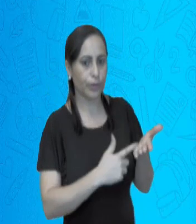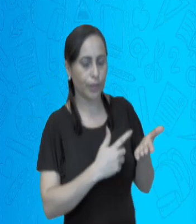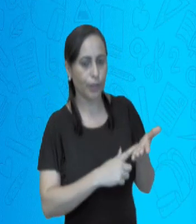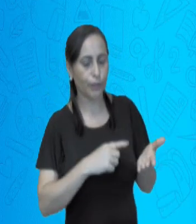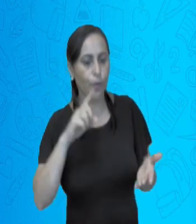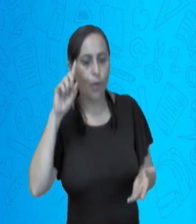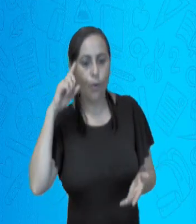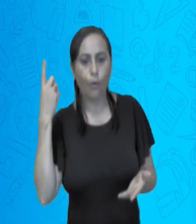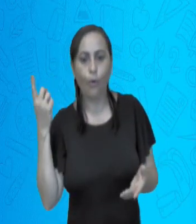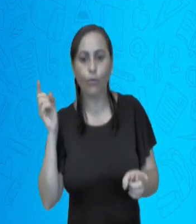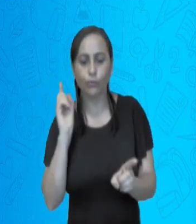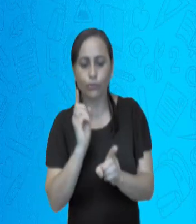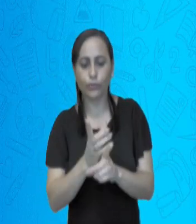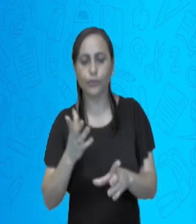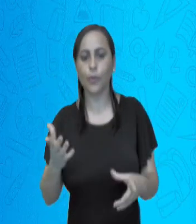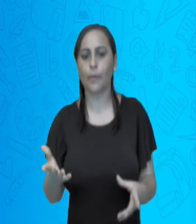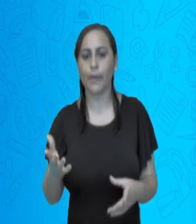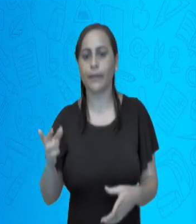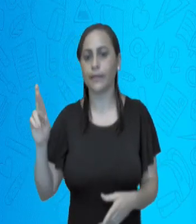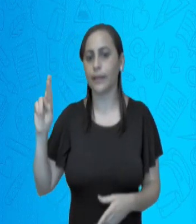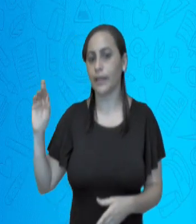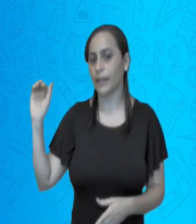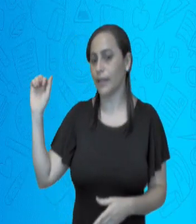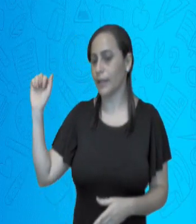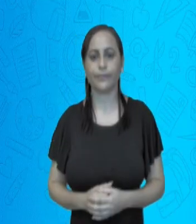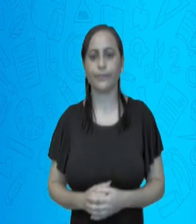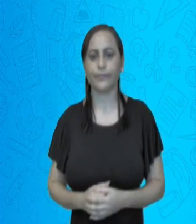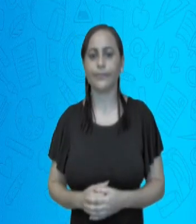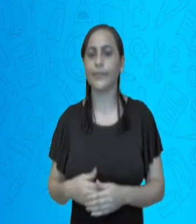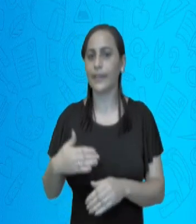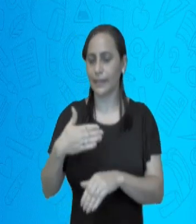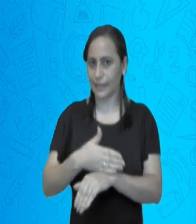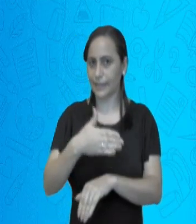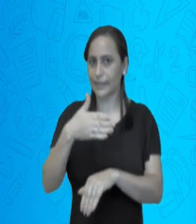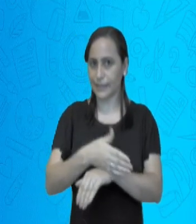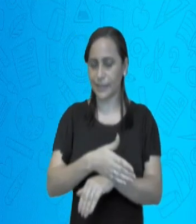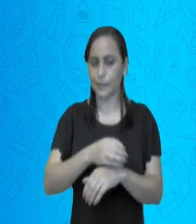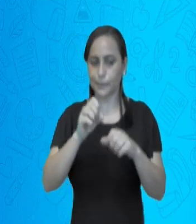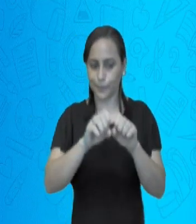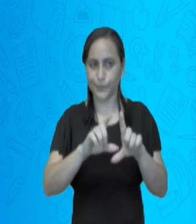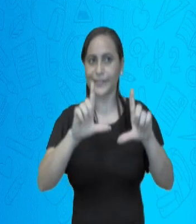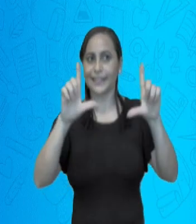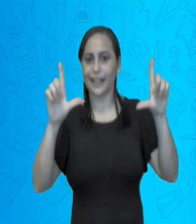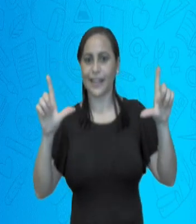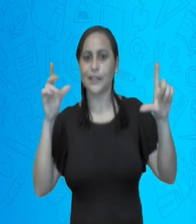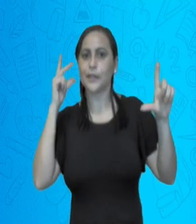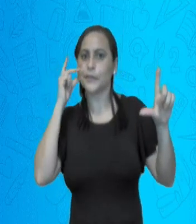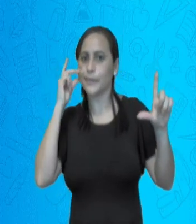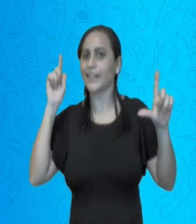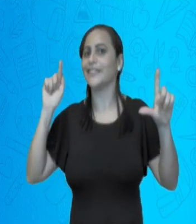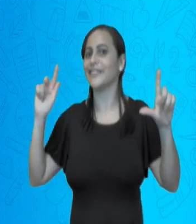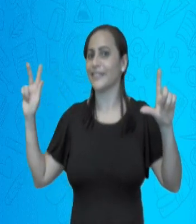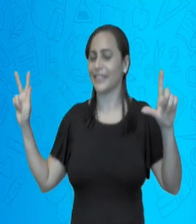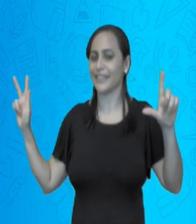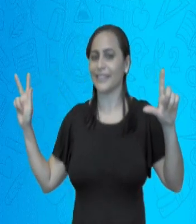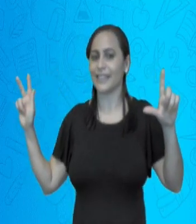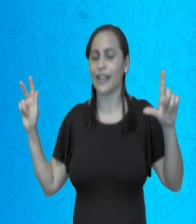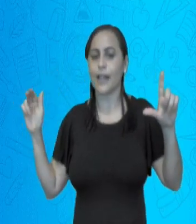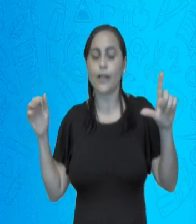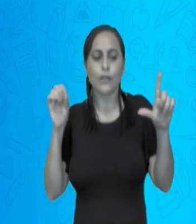Contos de Adivinhação, Ricardo Azevedo. E para acessar a nossa plataforma SMEDGV,